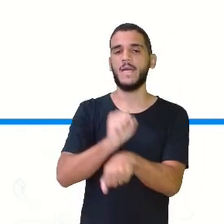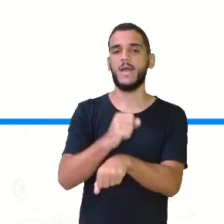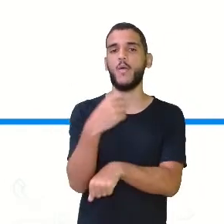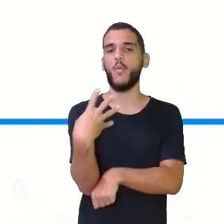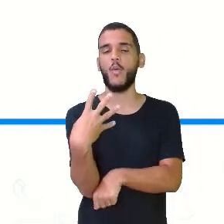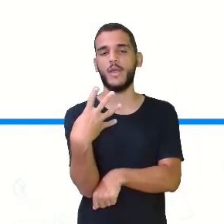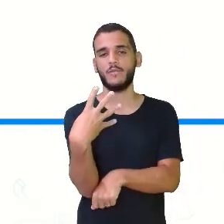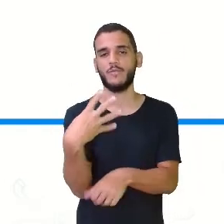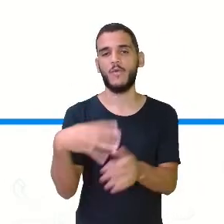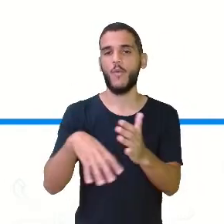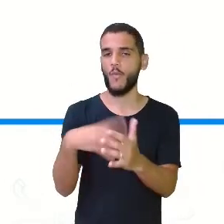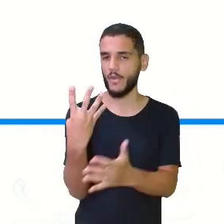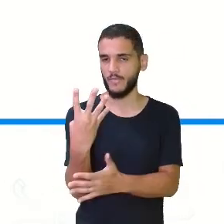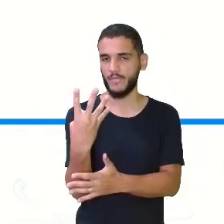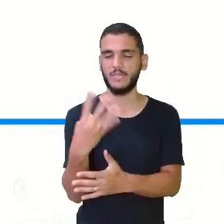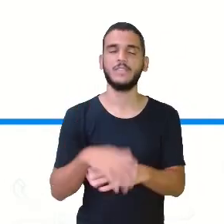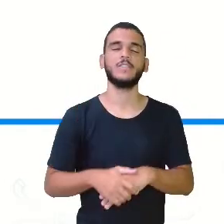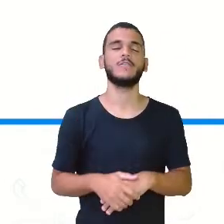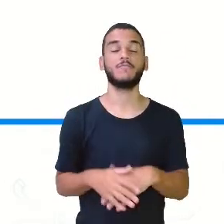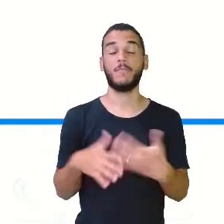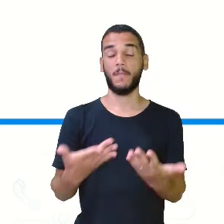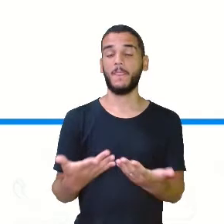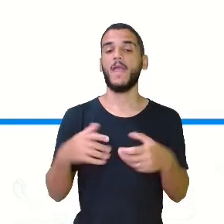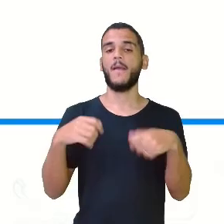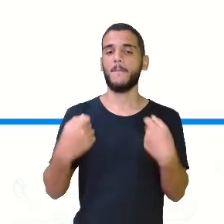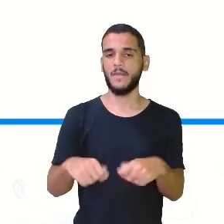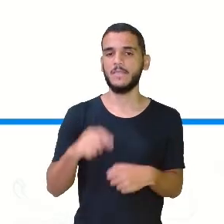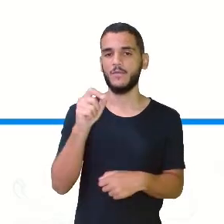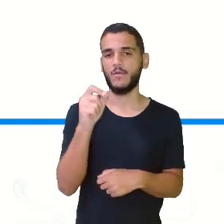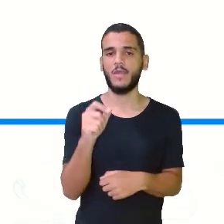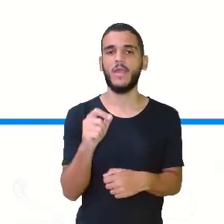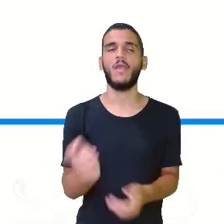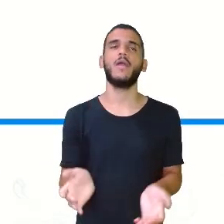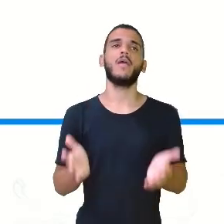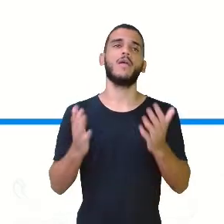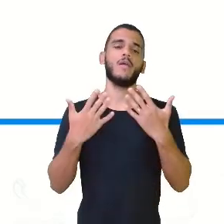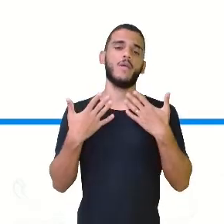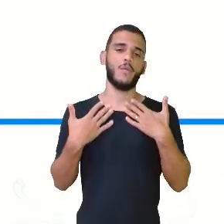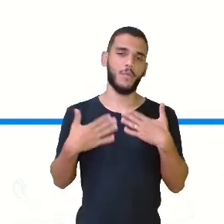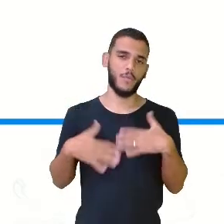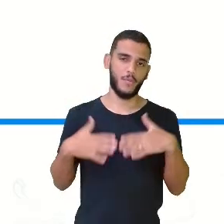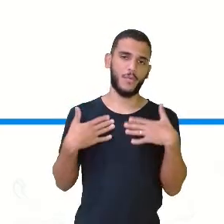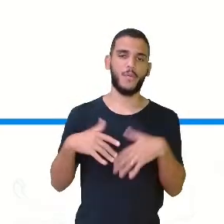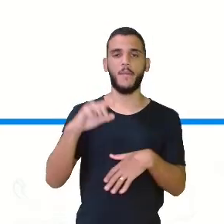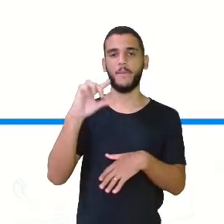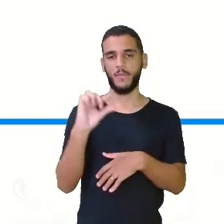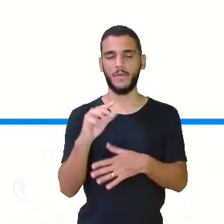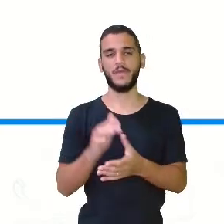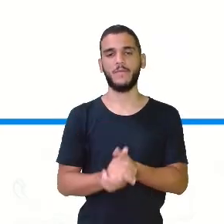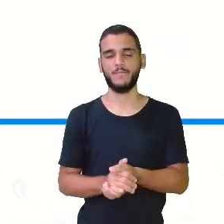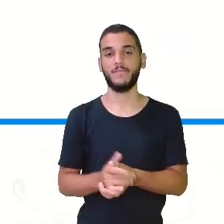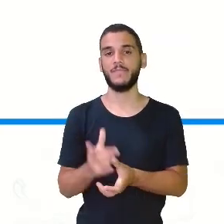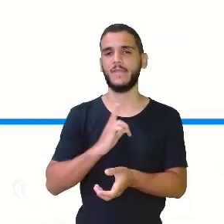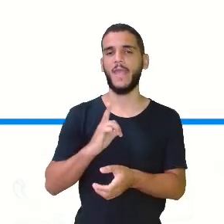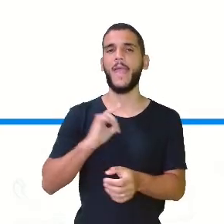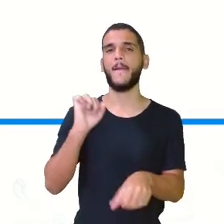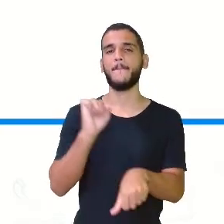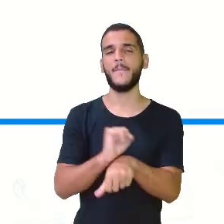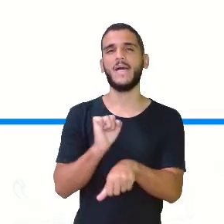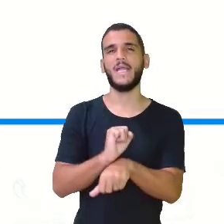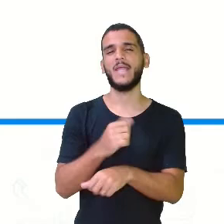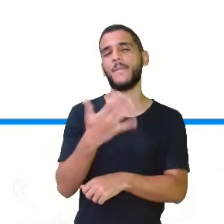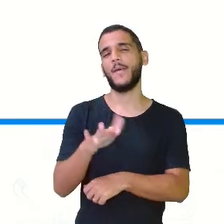viu? Porque, afinal de contas, ele precisa descansar um pouquinho. Cada uma de 15 minutos.